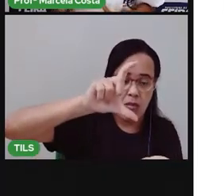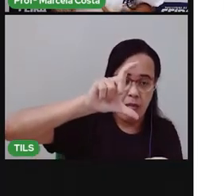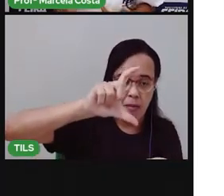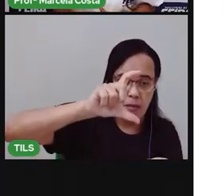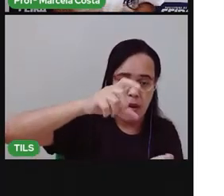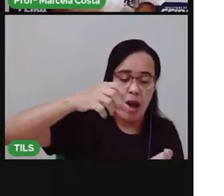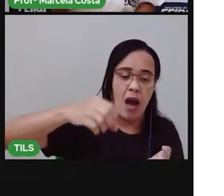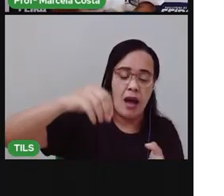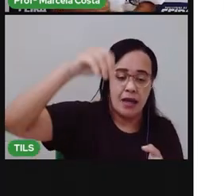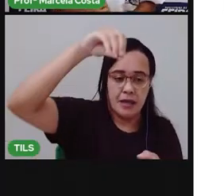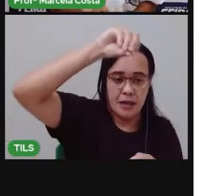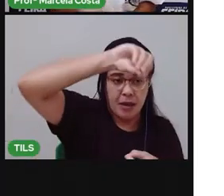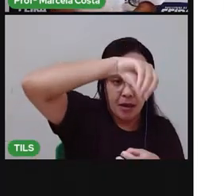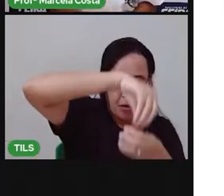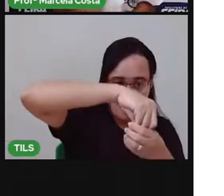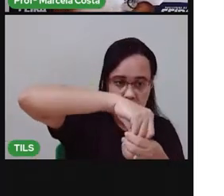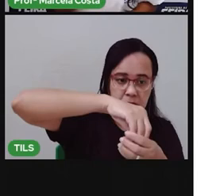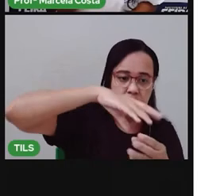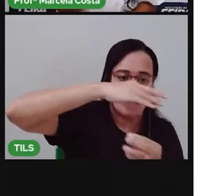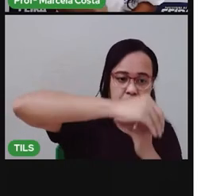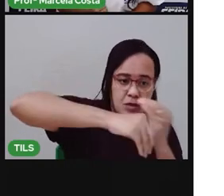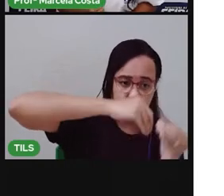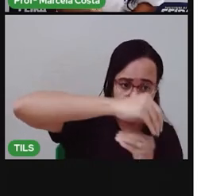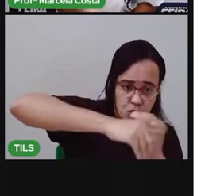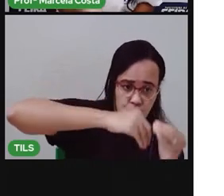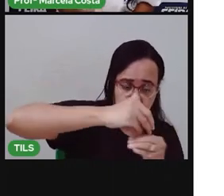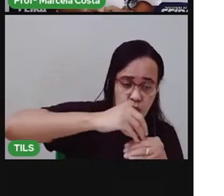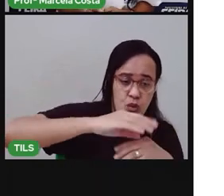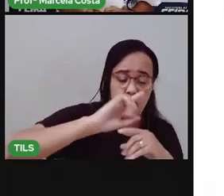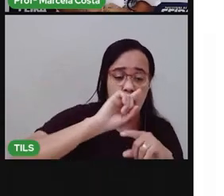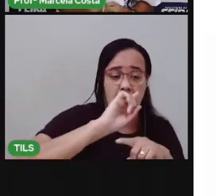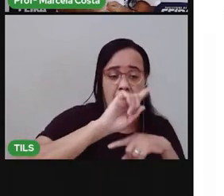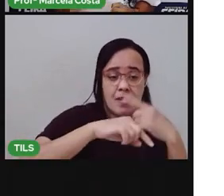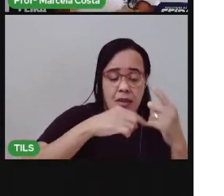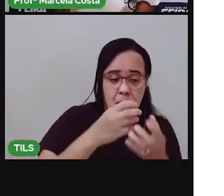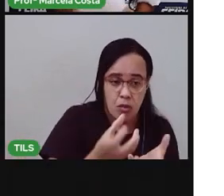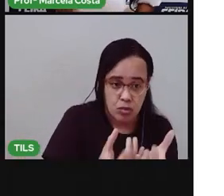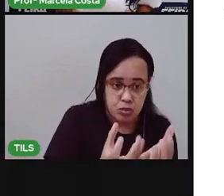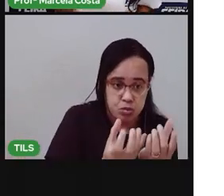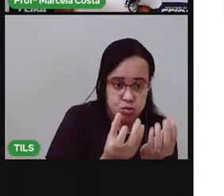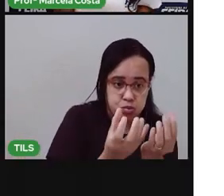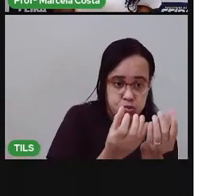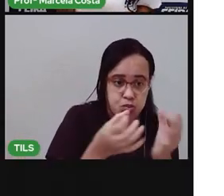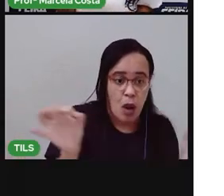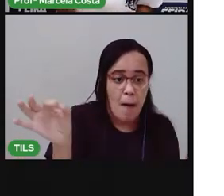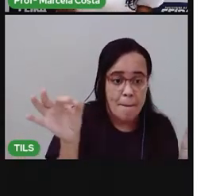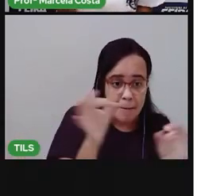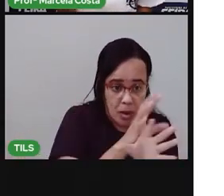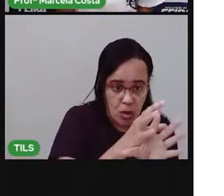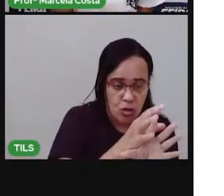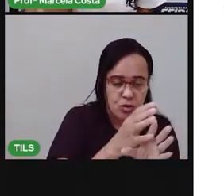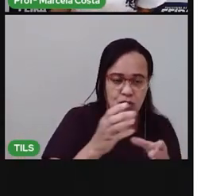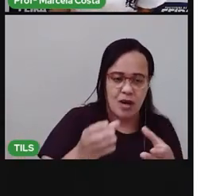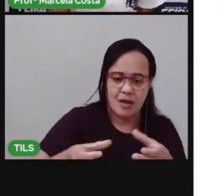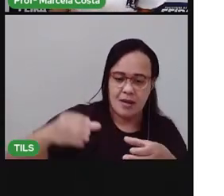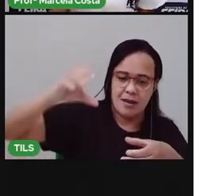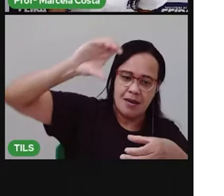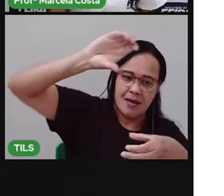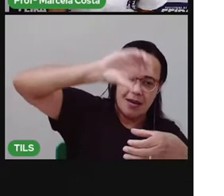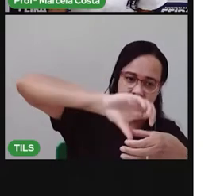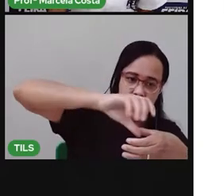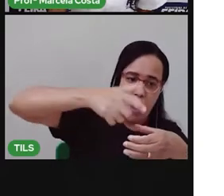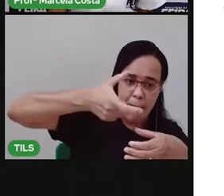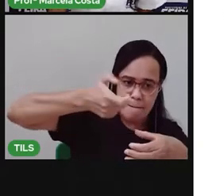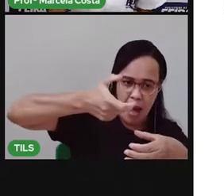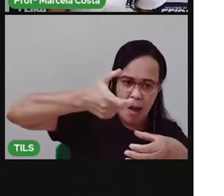num borrifador e aí tá aí passando né no lugar